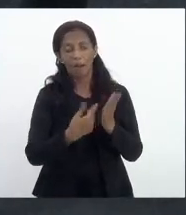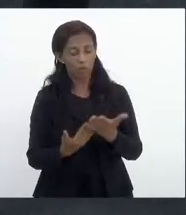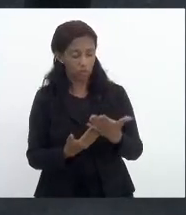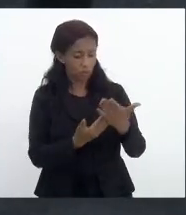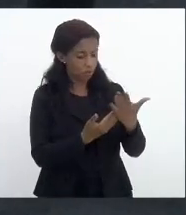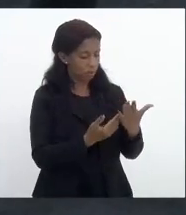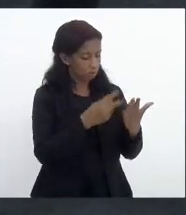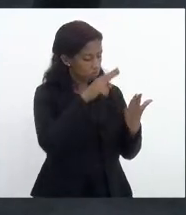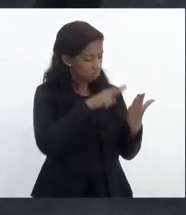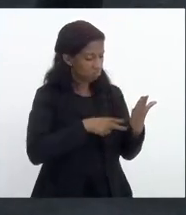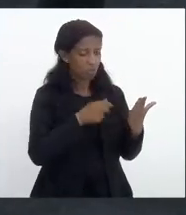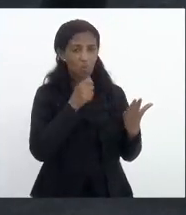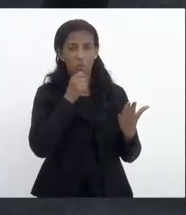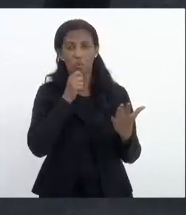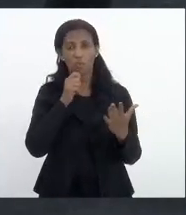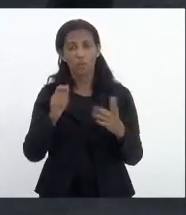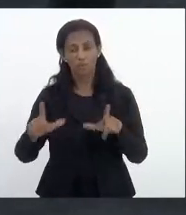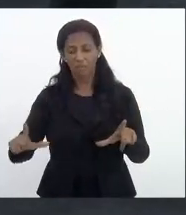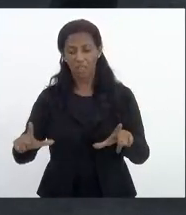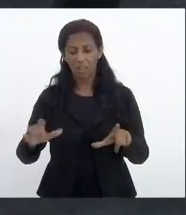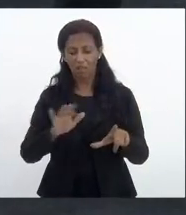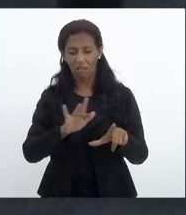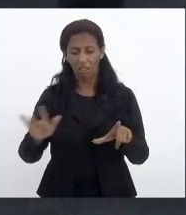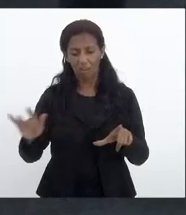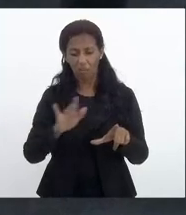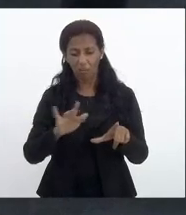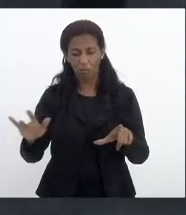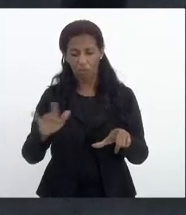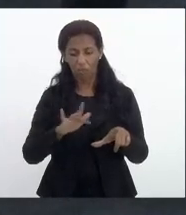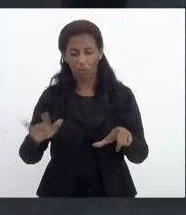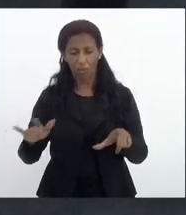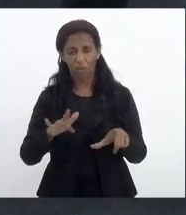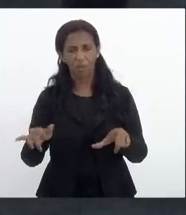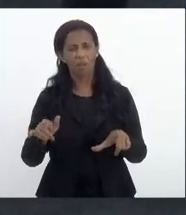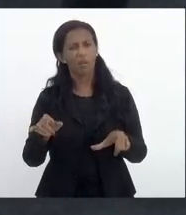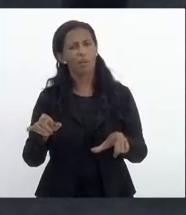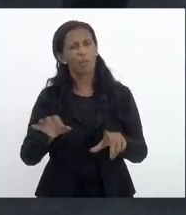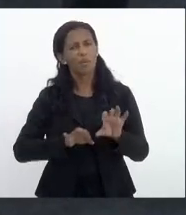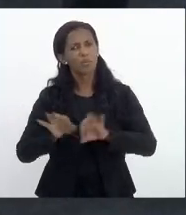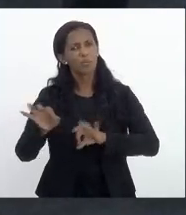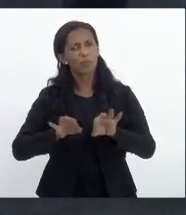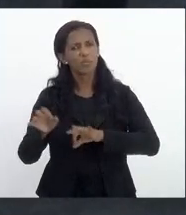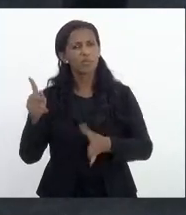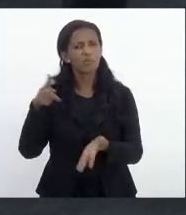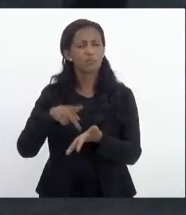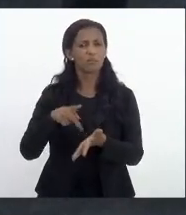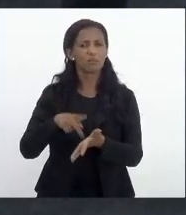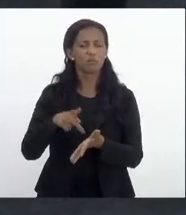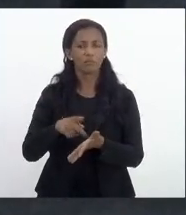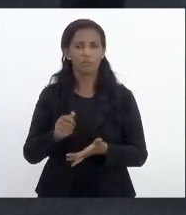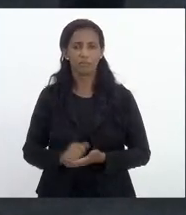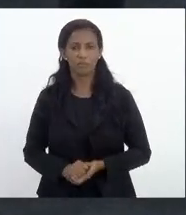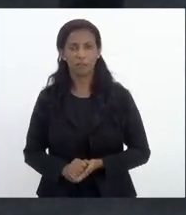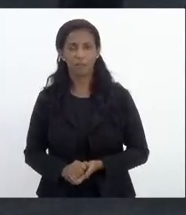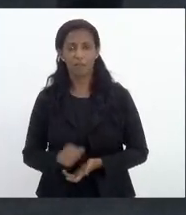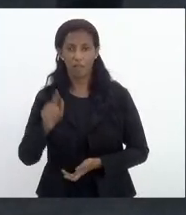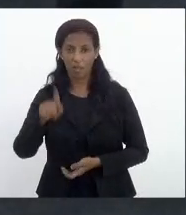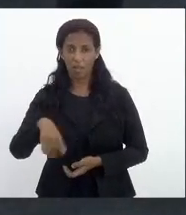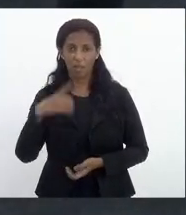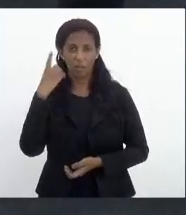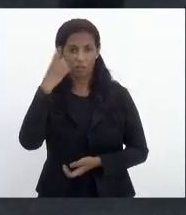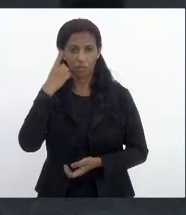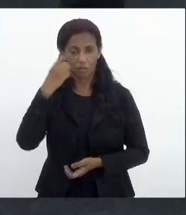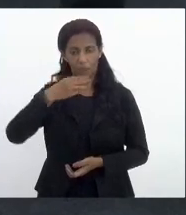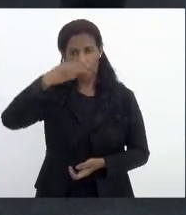está eletrônica mas o projeto original que é do deputado